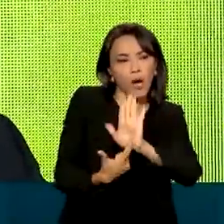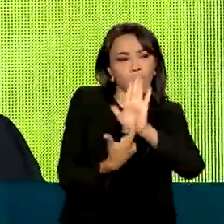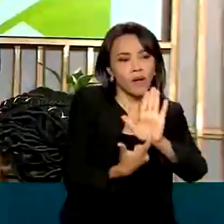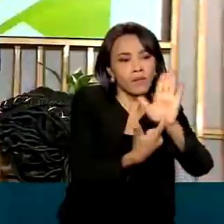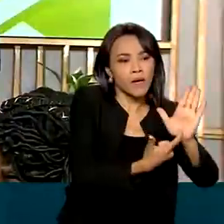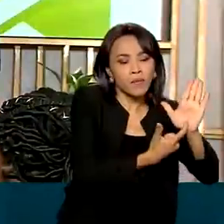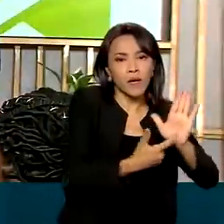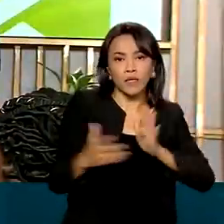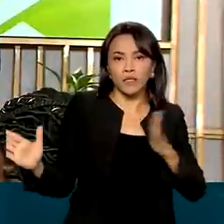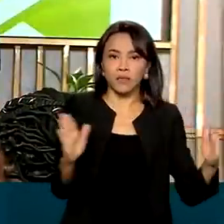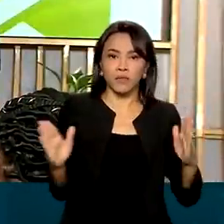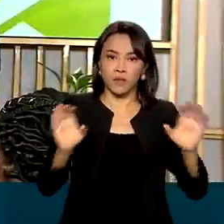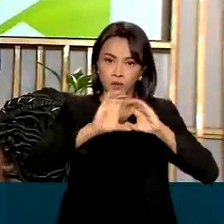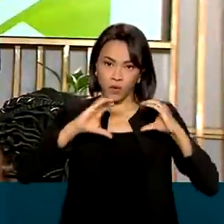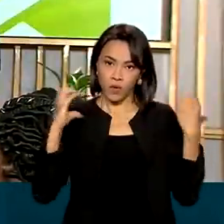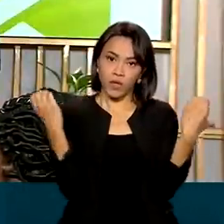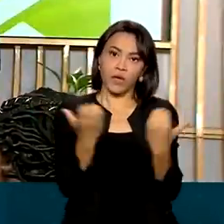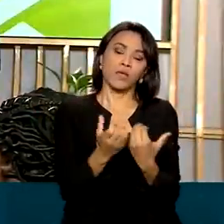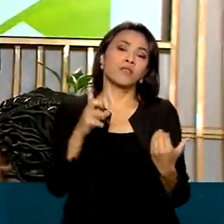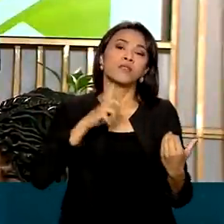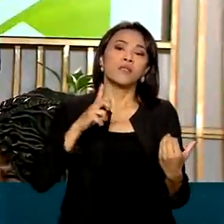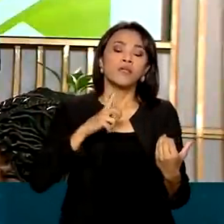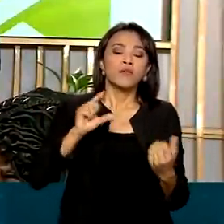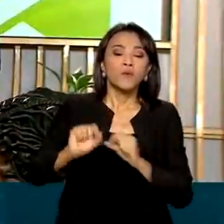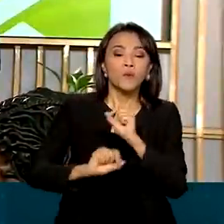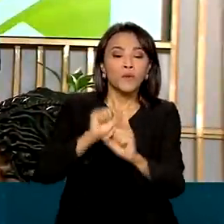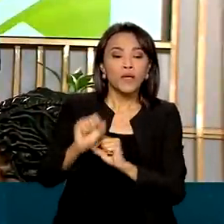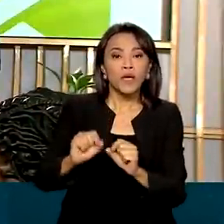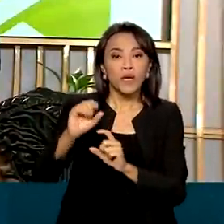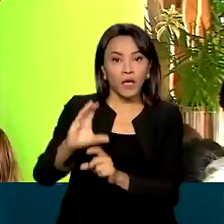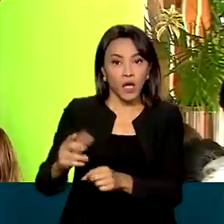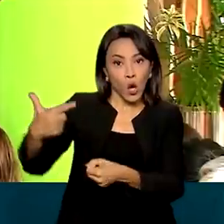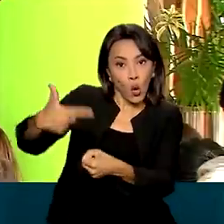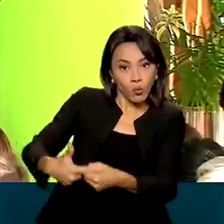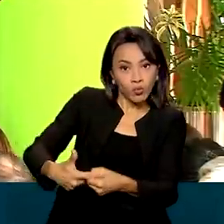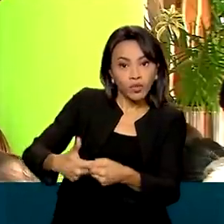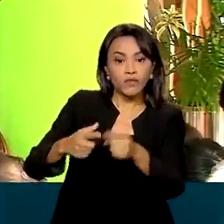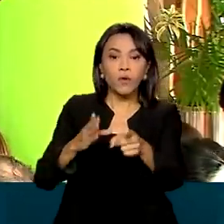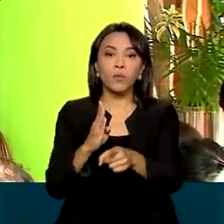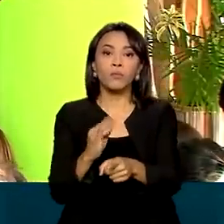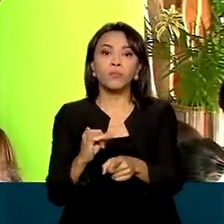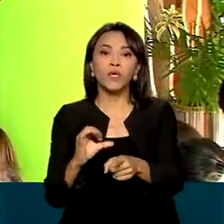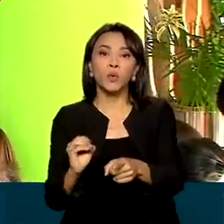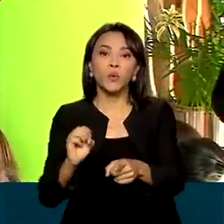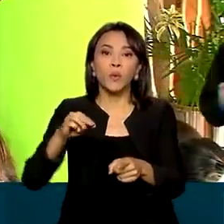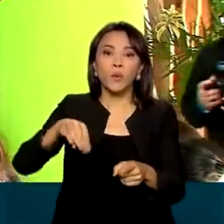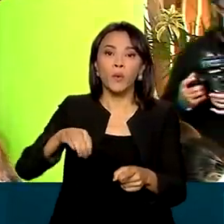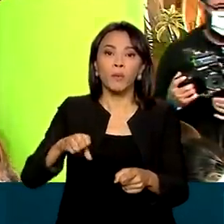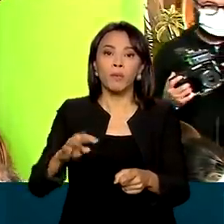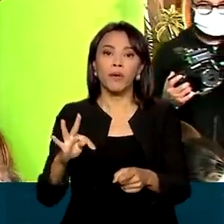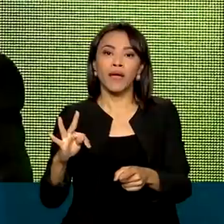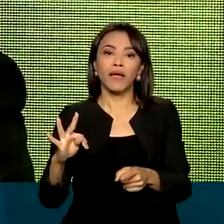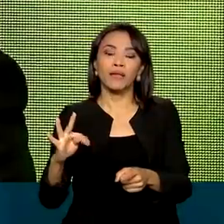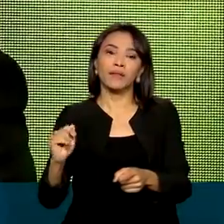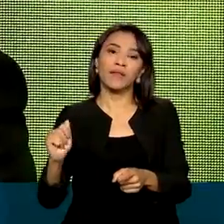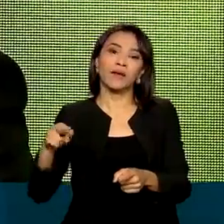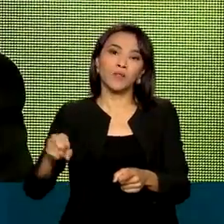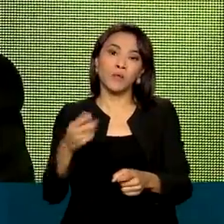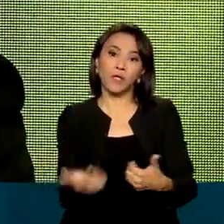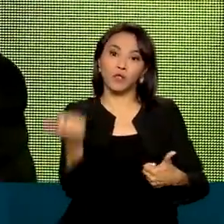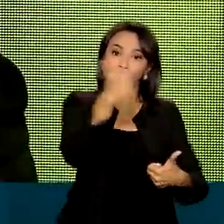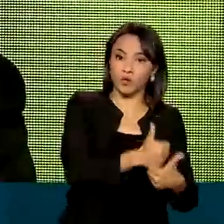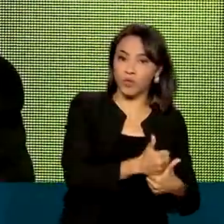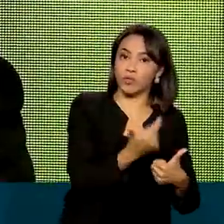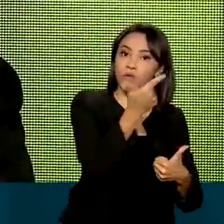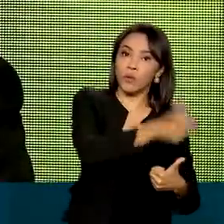Congresso, destacaram-se o desenvolvimento de combustíveis alternativos como o biometano para substituir o diesel, a produção